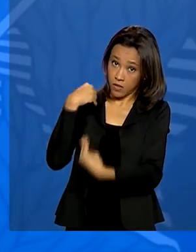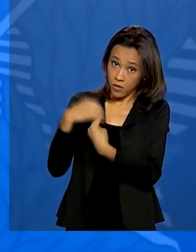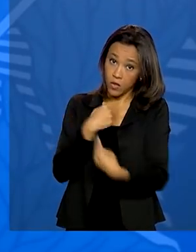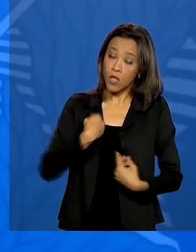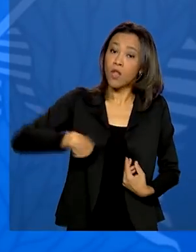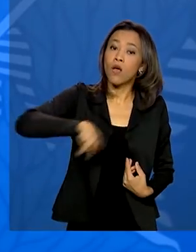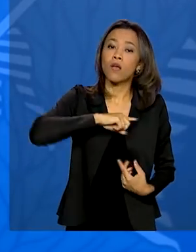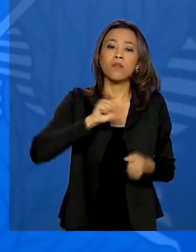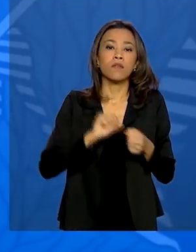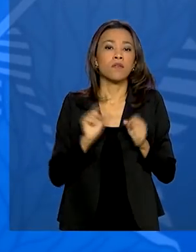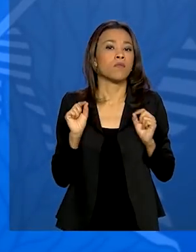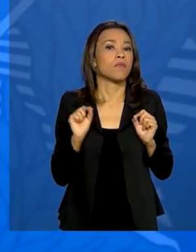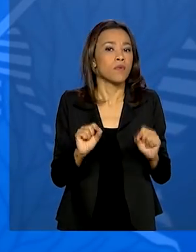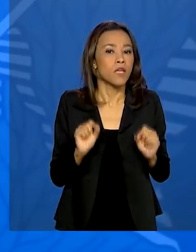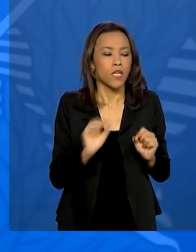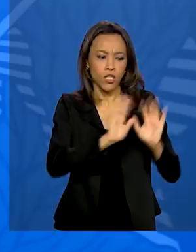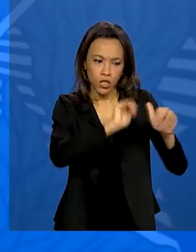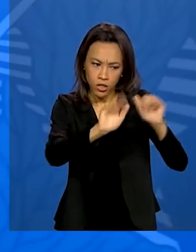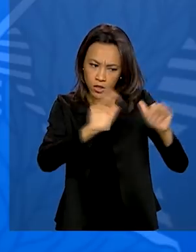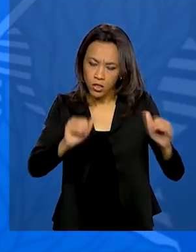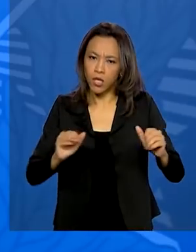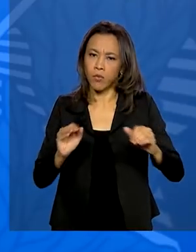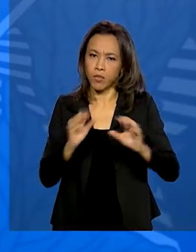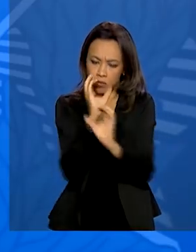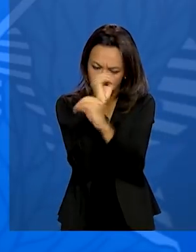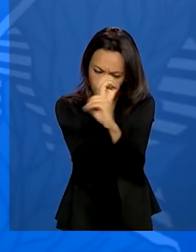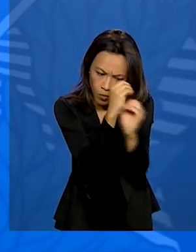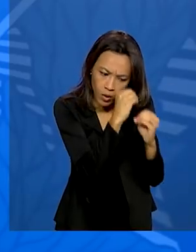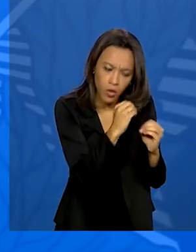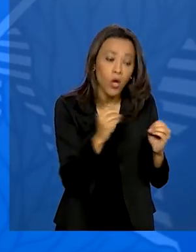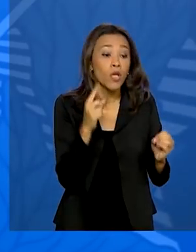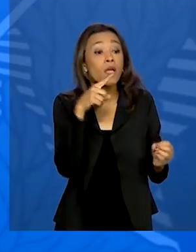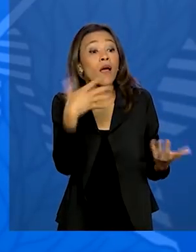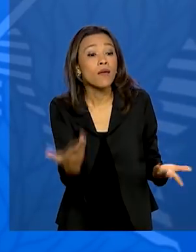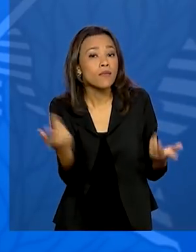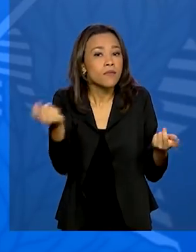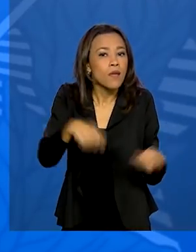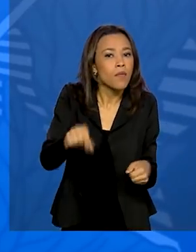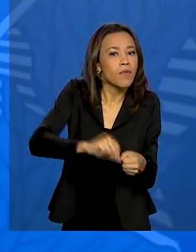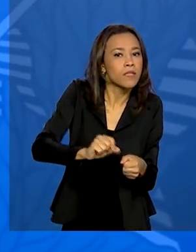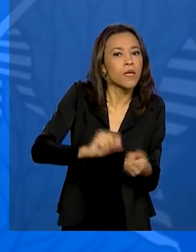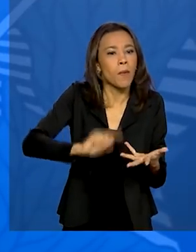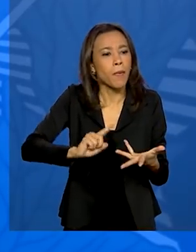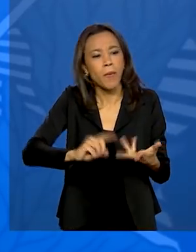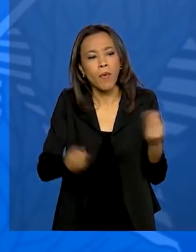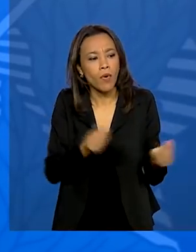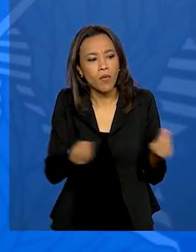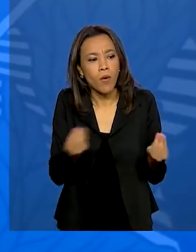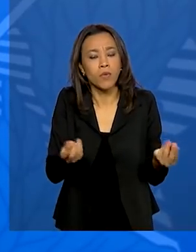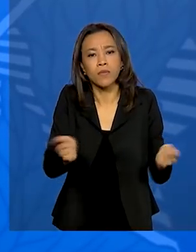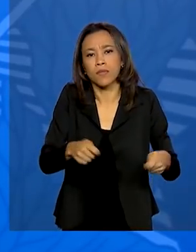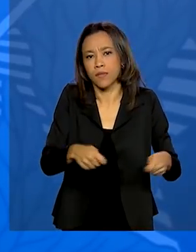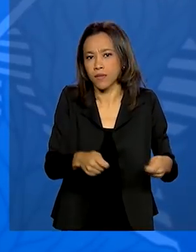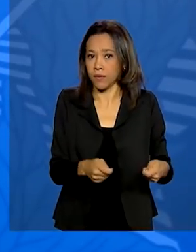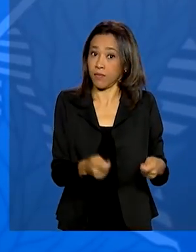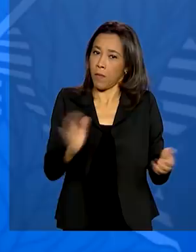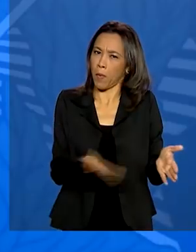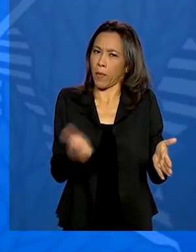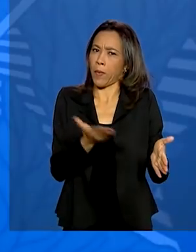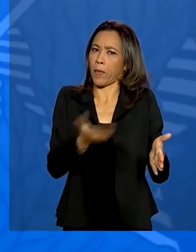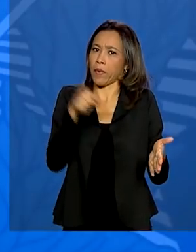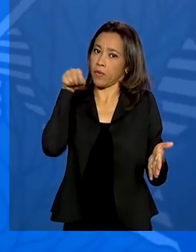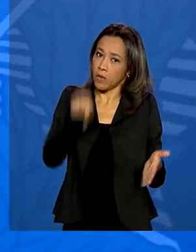a gente chama os laboratórios e verifica capacidade de produção e, antes, evidentemente, a possibilidade de produção